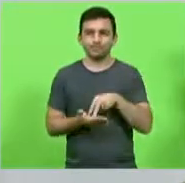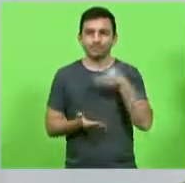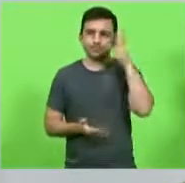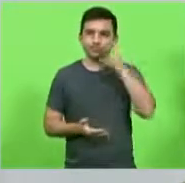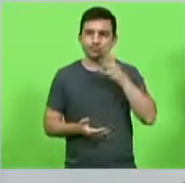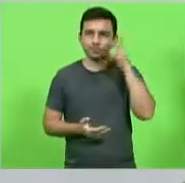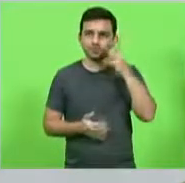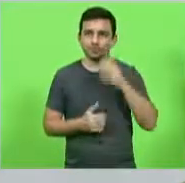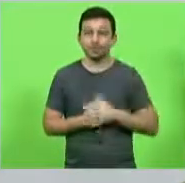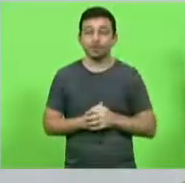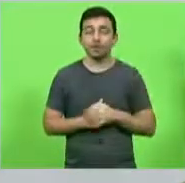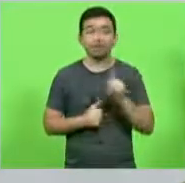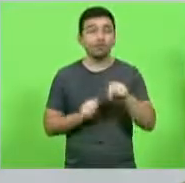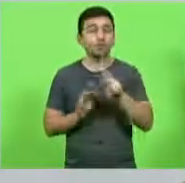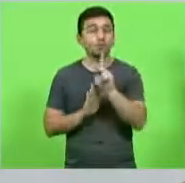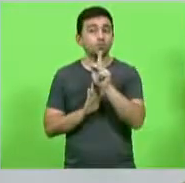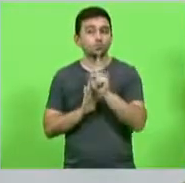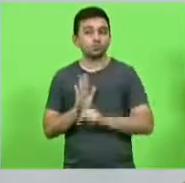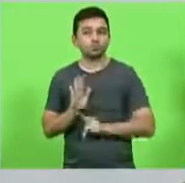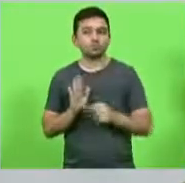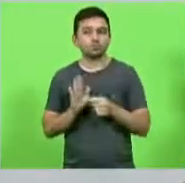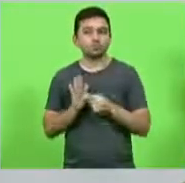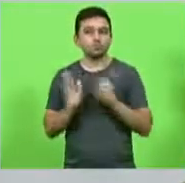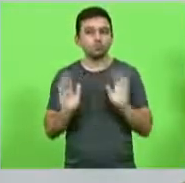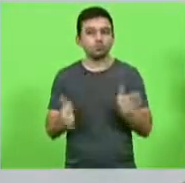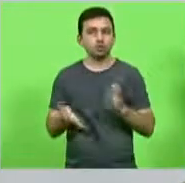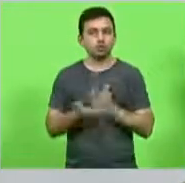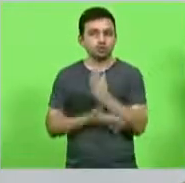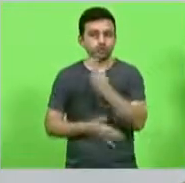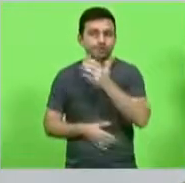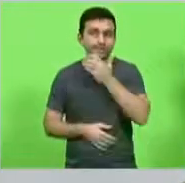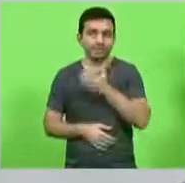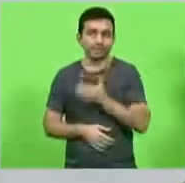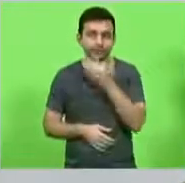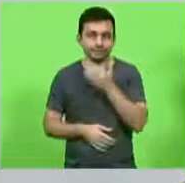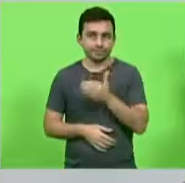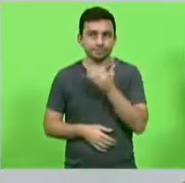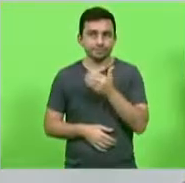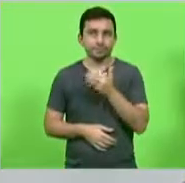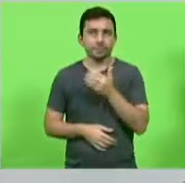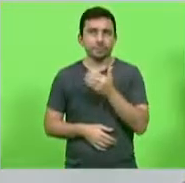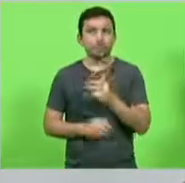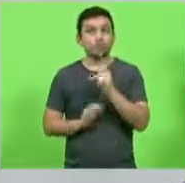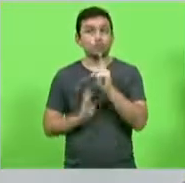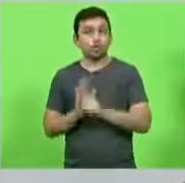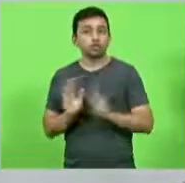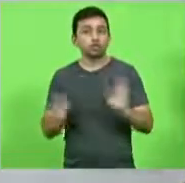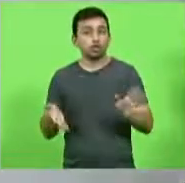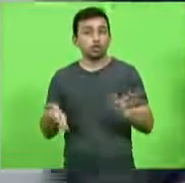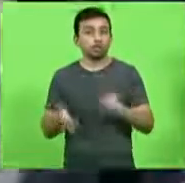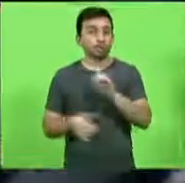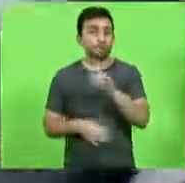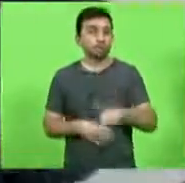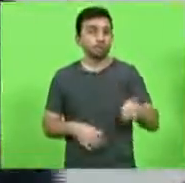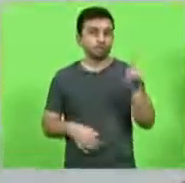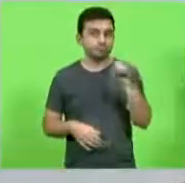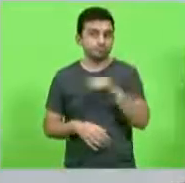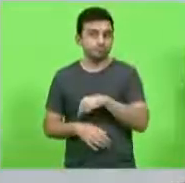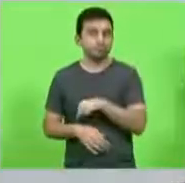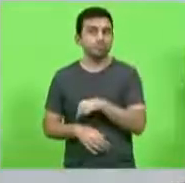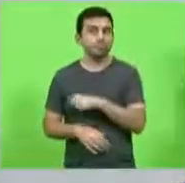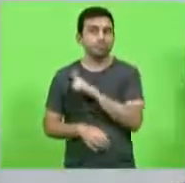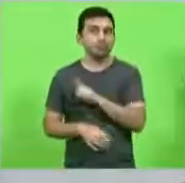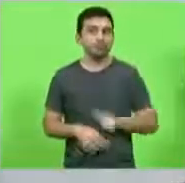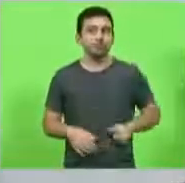tribuna é um projeto que foi aprovado em dezembro projeto foi vetado pelo governo do estado